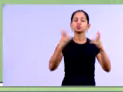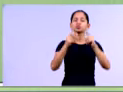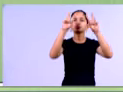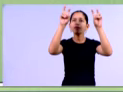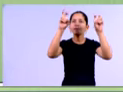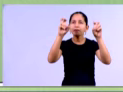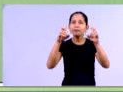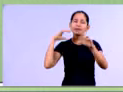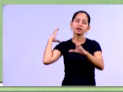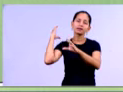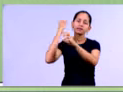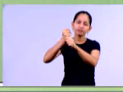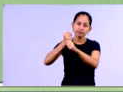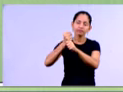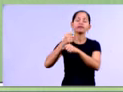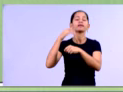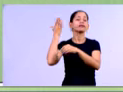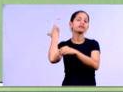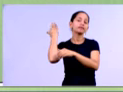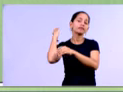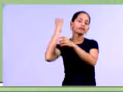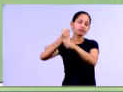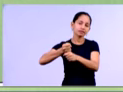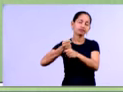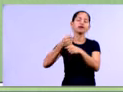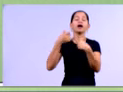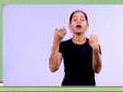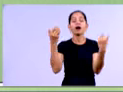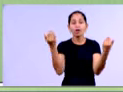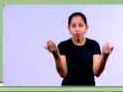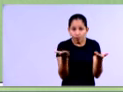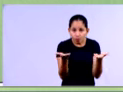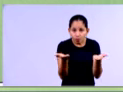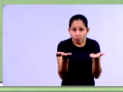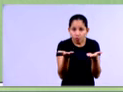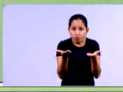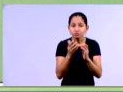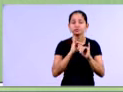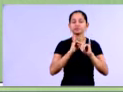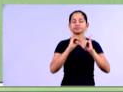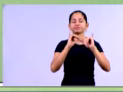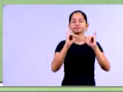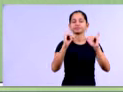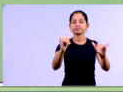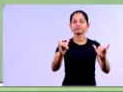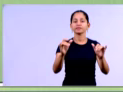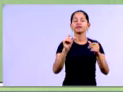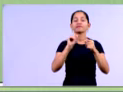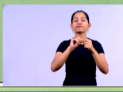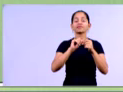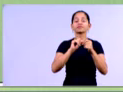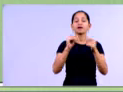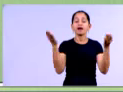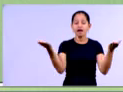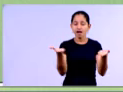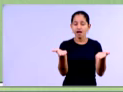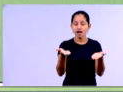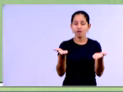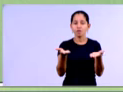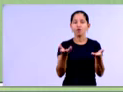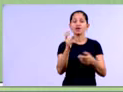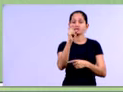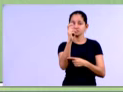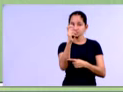primeiras 4 teleaulas, né? Hoje nós vamos informar para vocês agora, então, o que nós vamos abordar na nossa teleaula